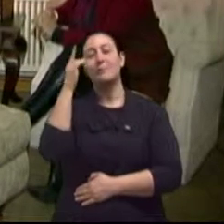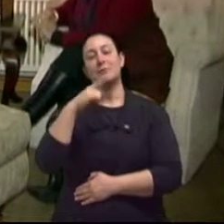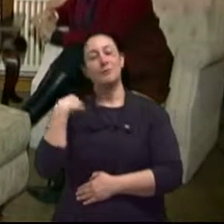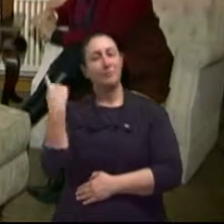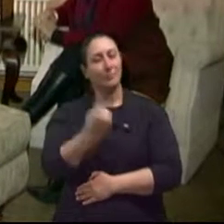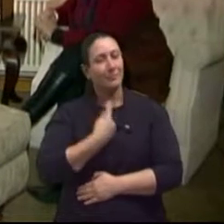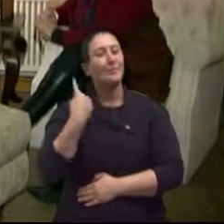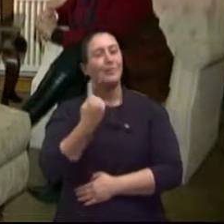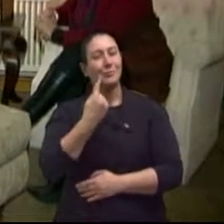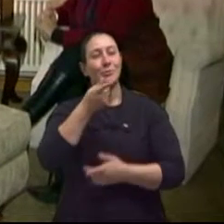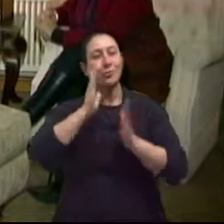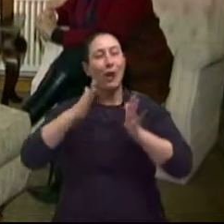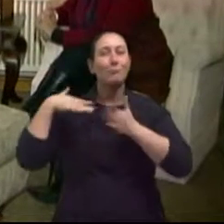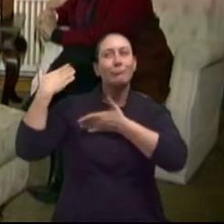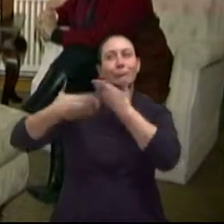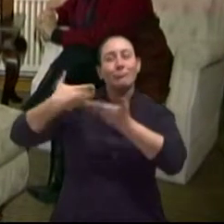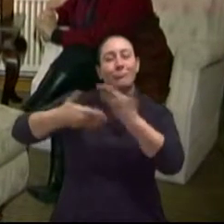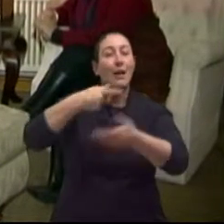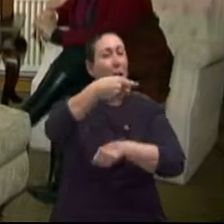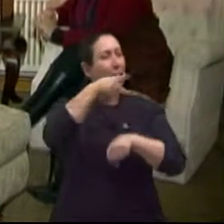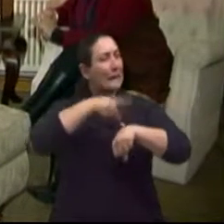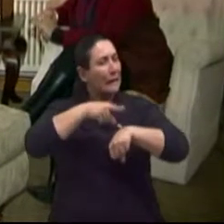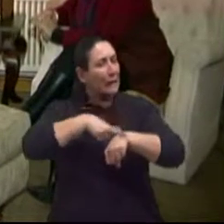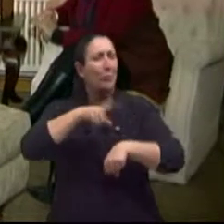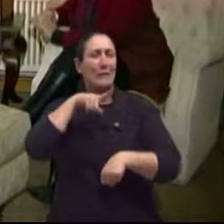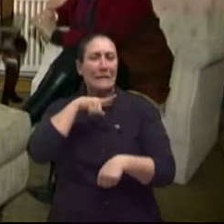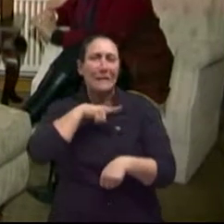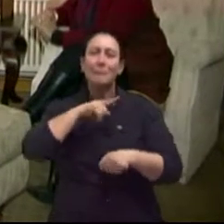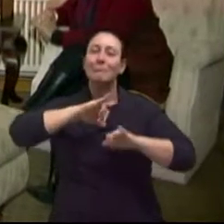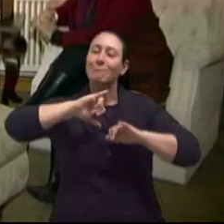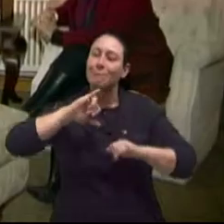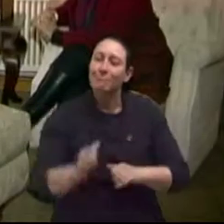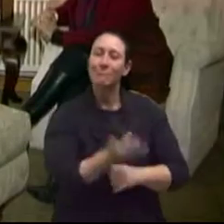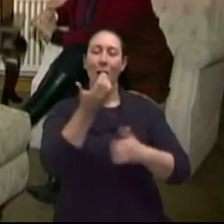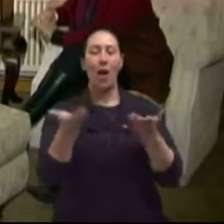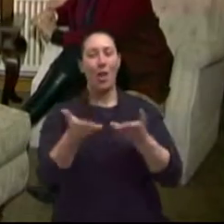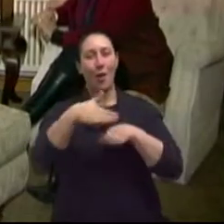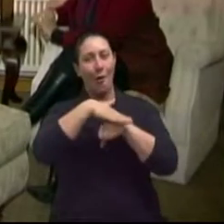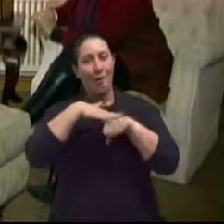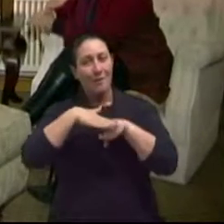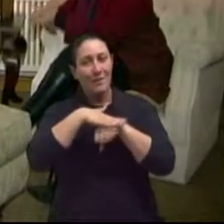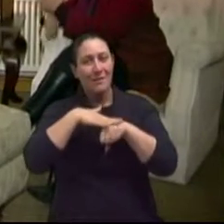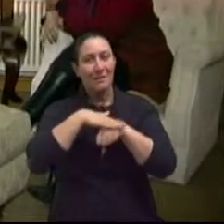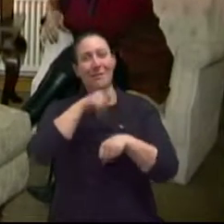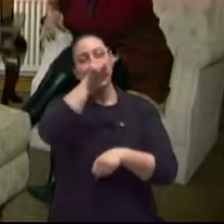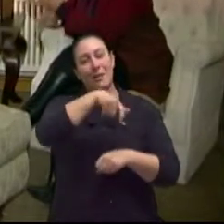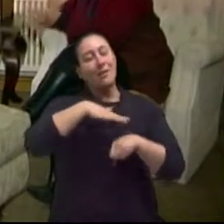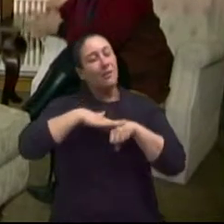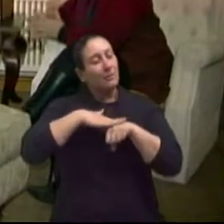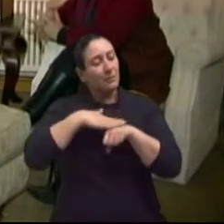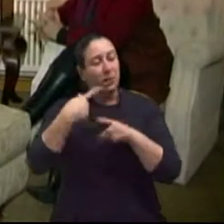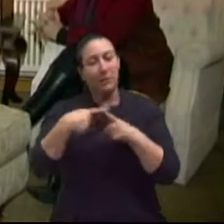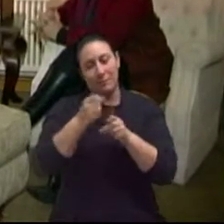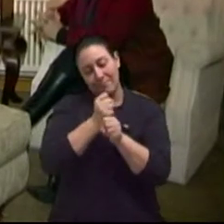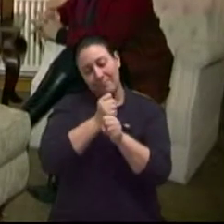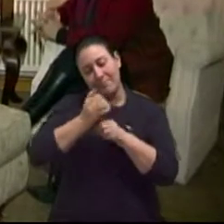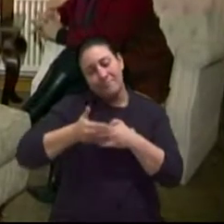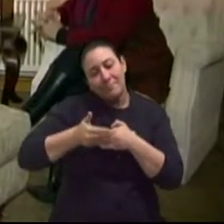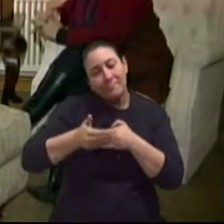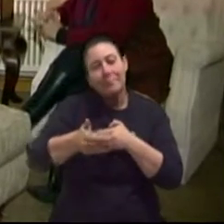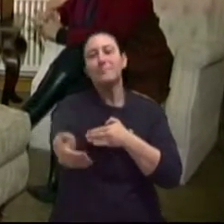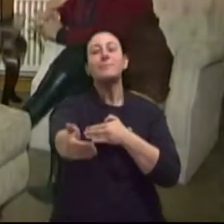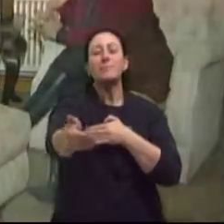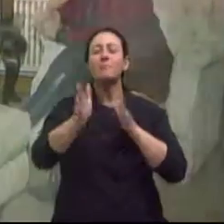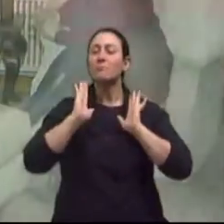está usufruindo do teu tempo, mas para nós é precioso isso. A gente poder conversar contigo, tantos anos depois, né?